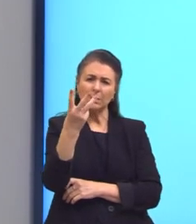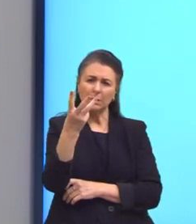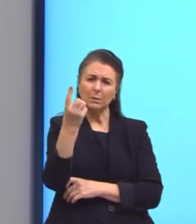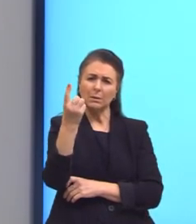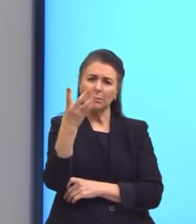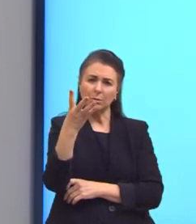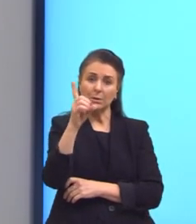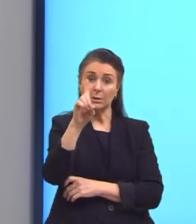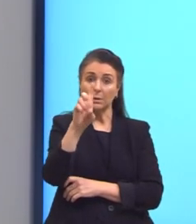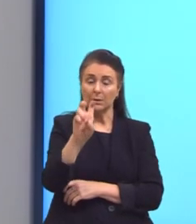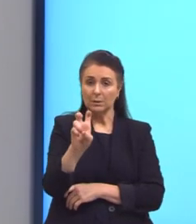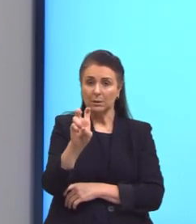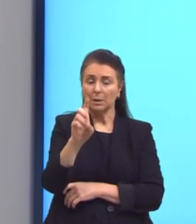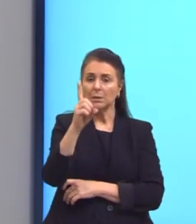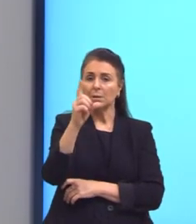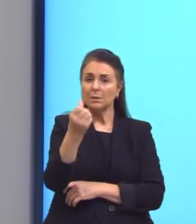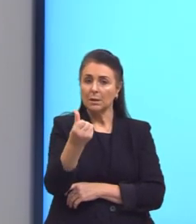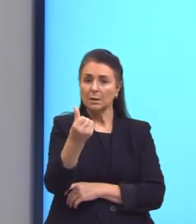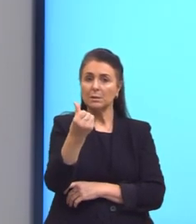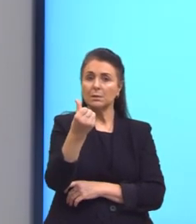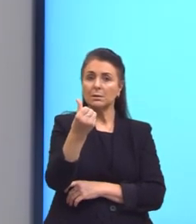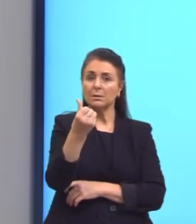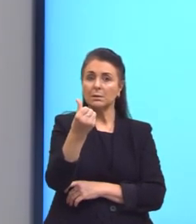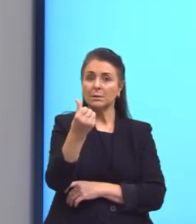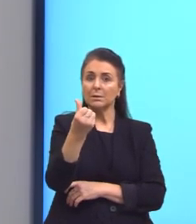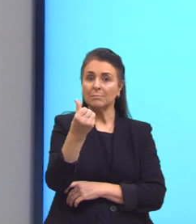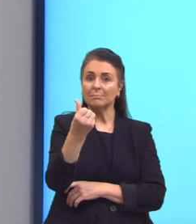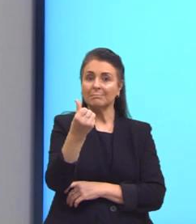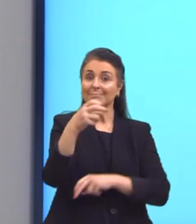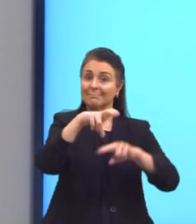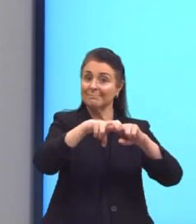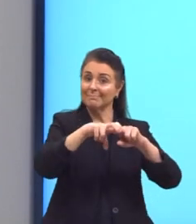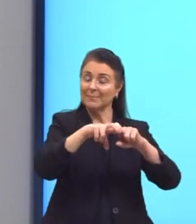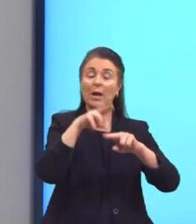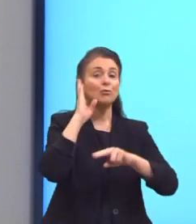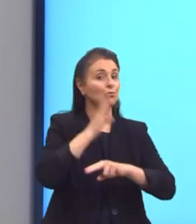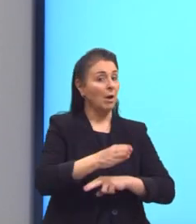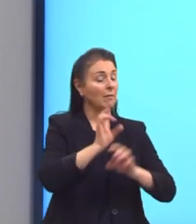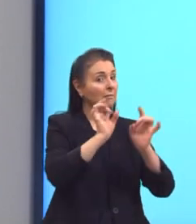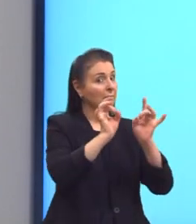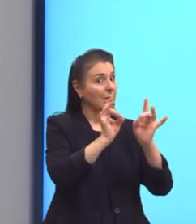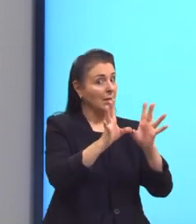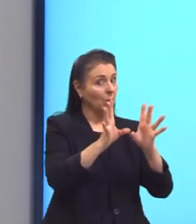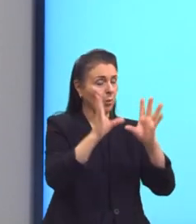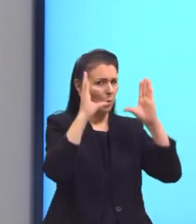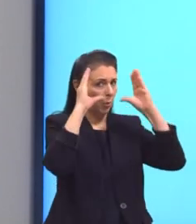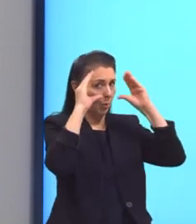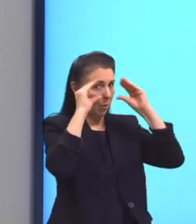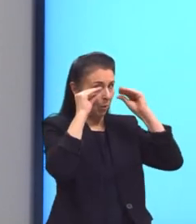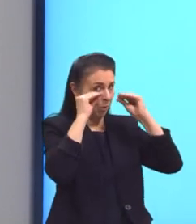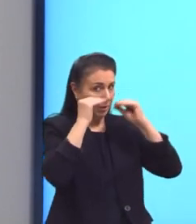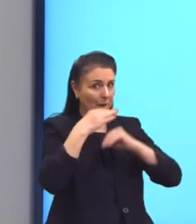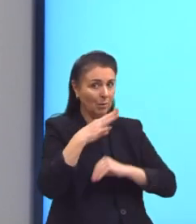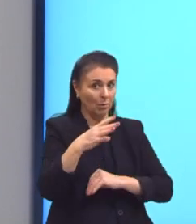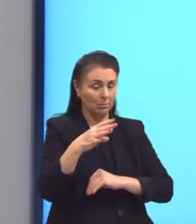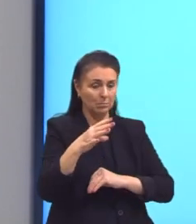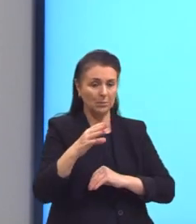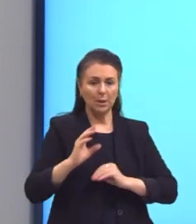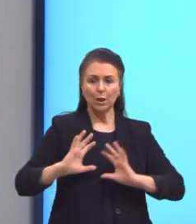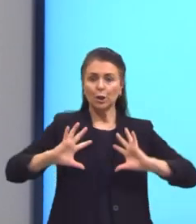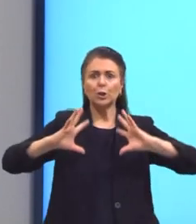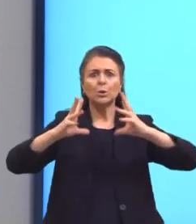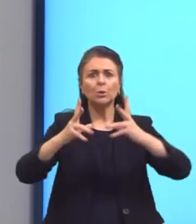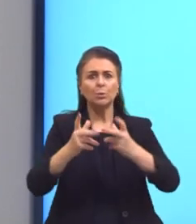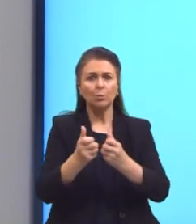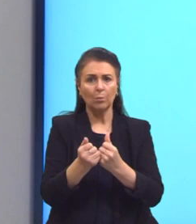14, 15, 16 assentos vendidos. Aqueles que são mais escurinhos. Qual é o total? O